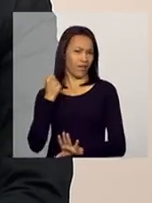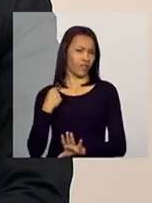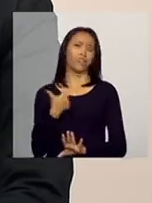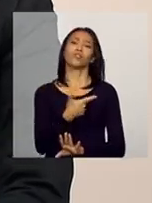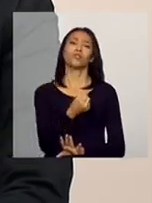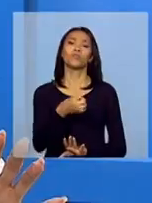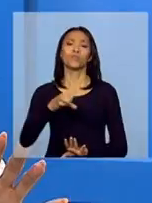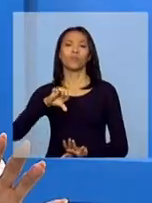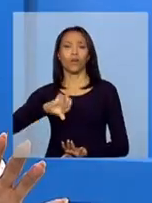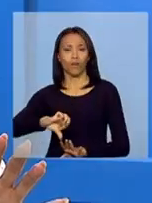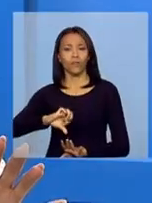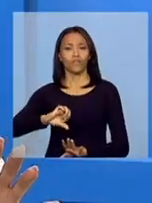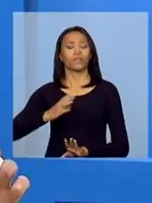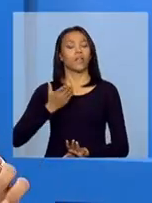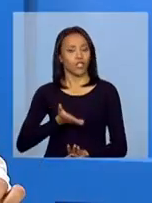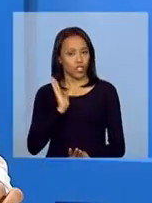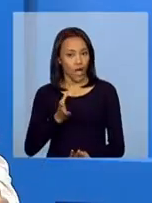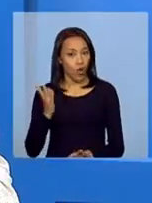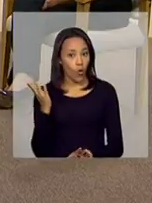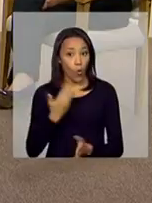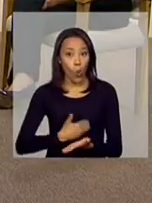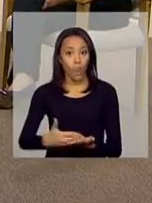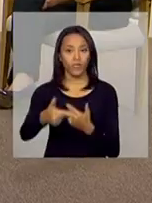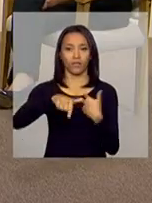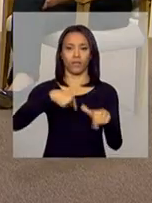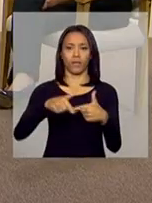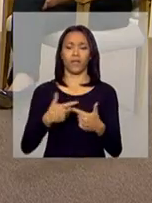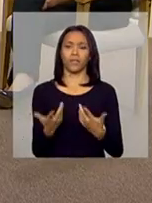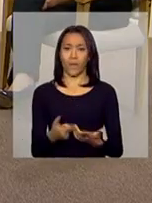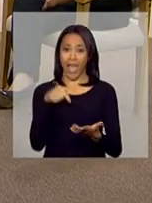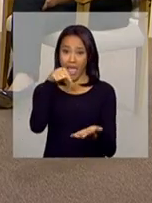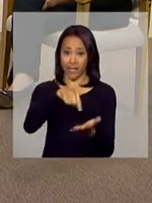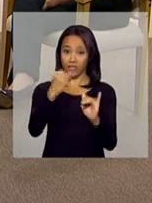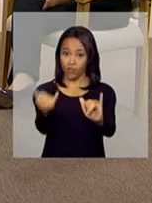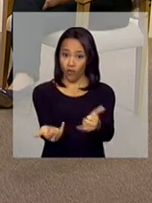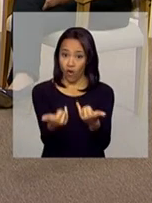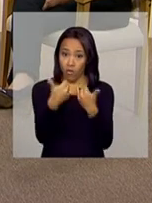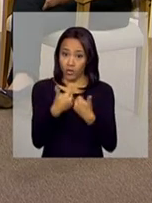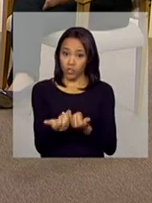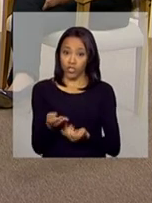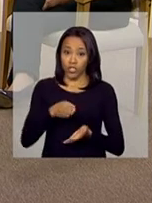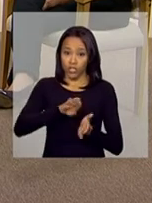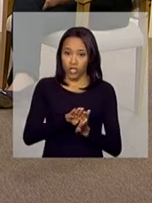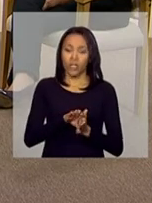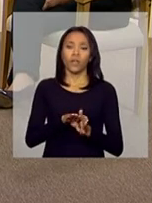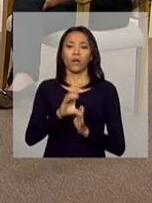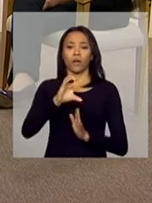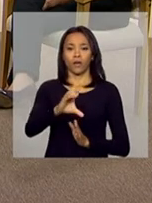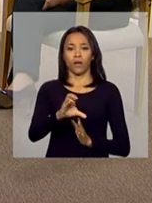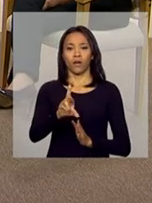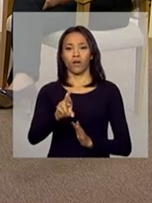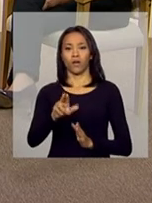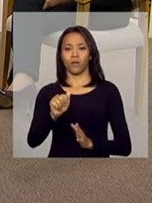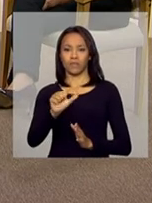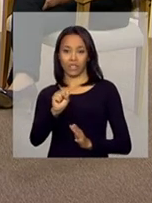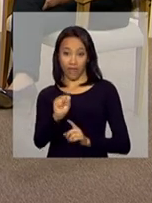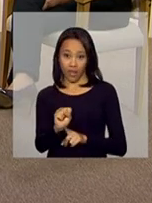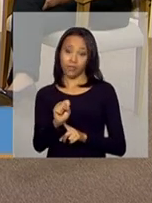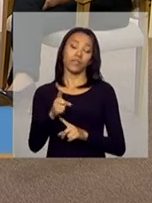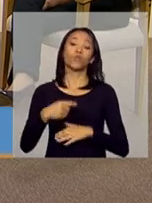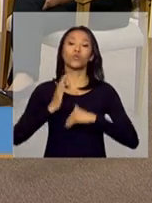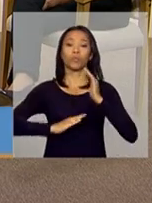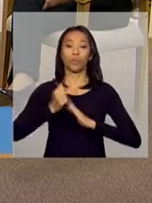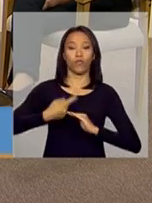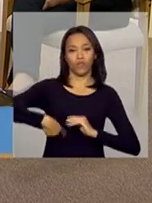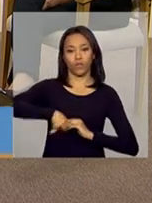já começa a trabalhar imediatamente? Isso. Então, à medida que essas informações chegam aos CRAs, então as equipes técnicas de